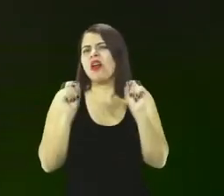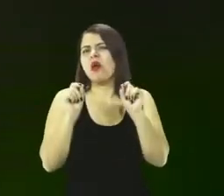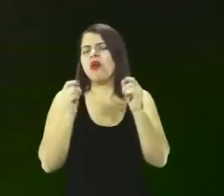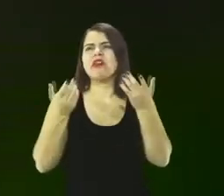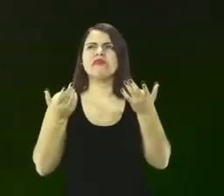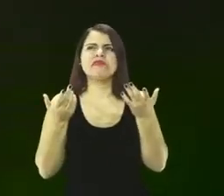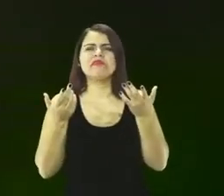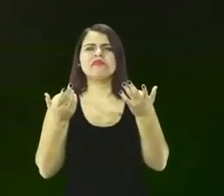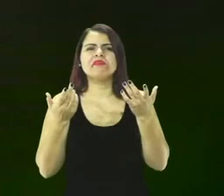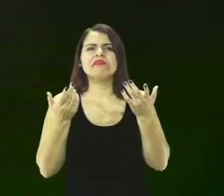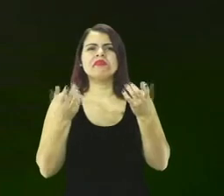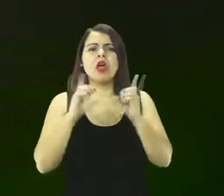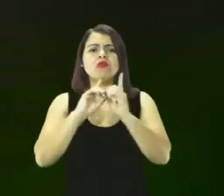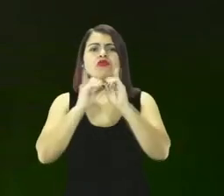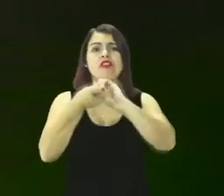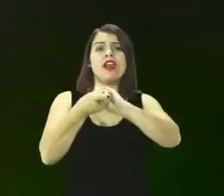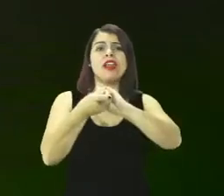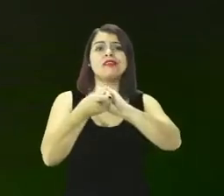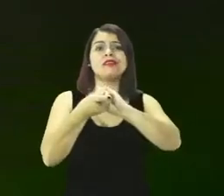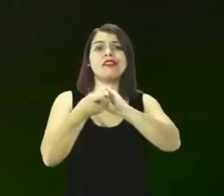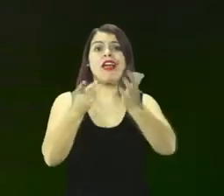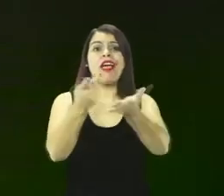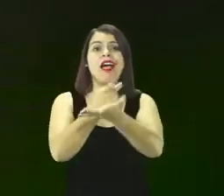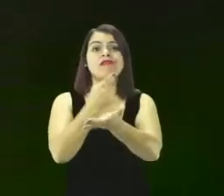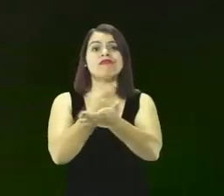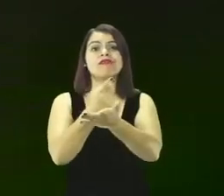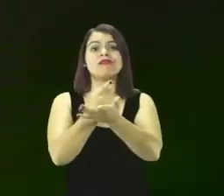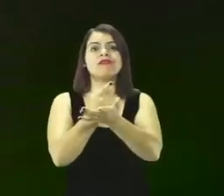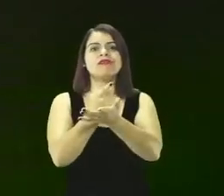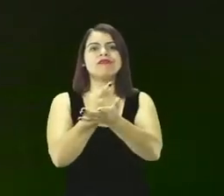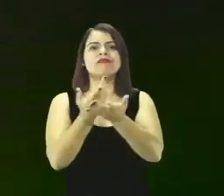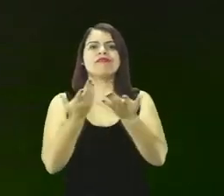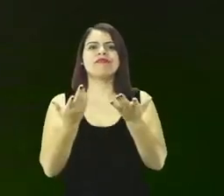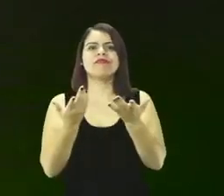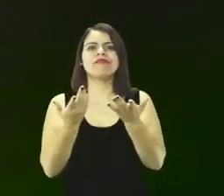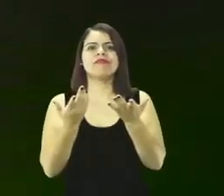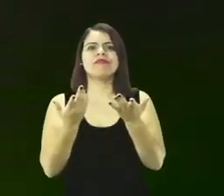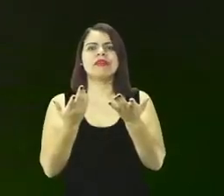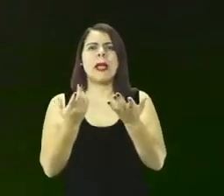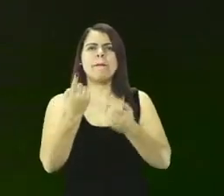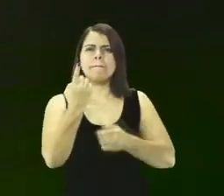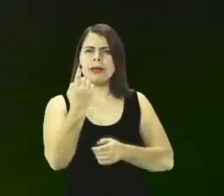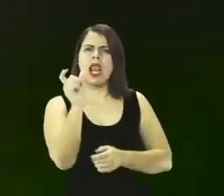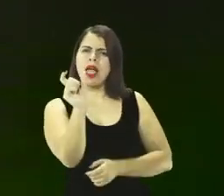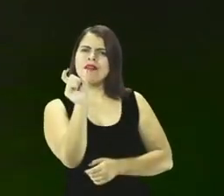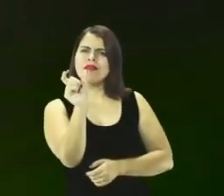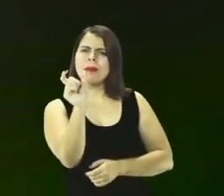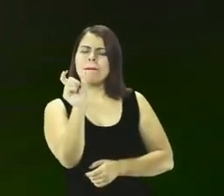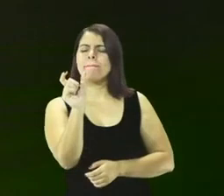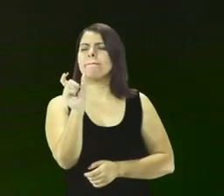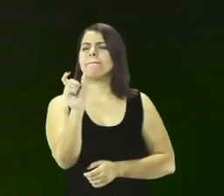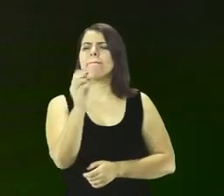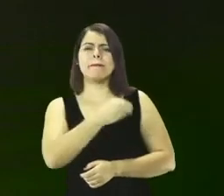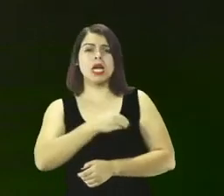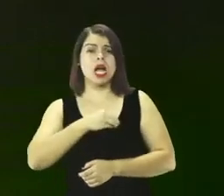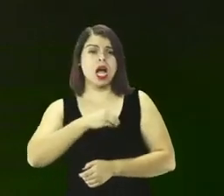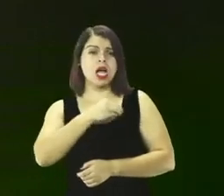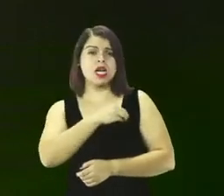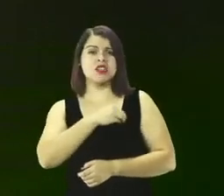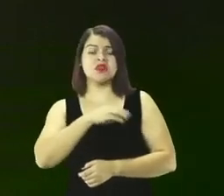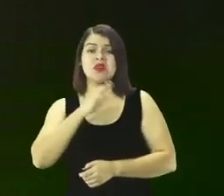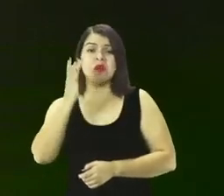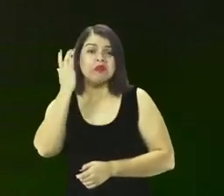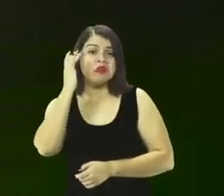é o diferente disso? É errar. E a palavra pecado, não sei se você sabia disso, mas estou aqui te dando uma